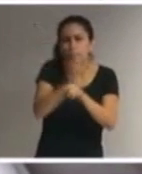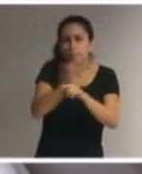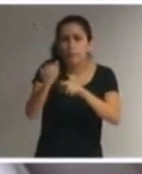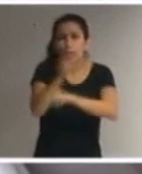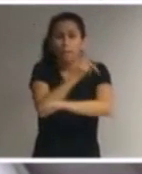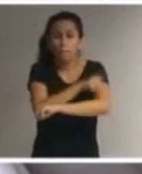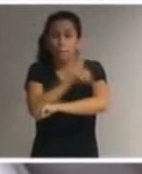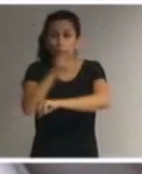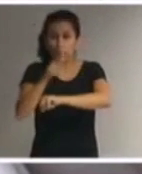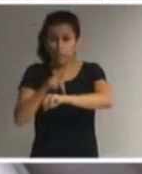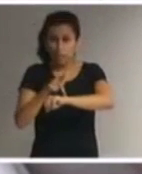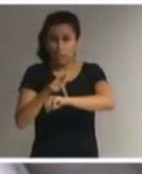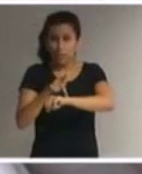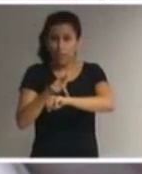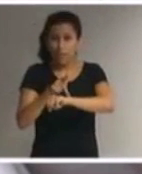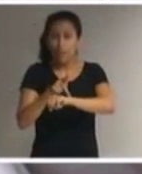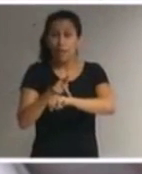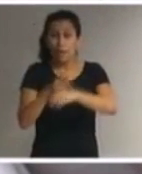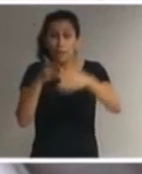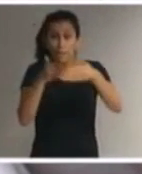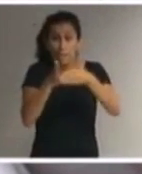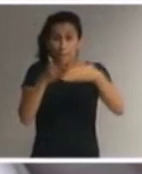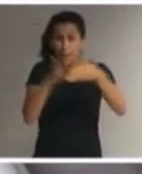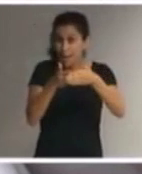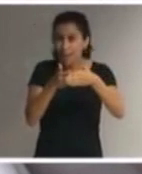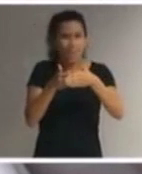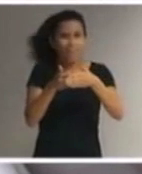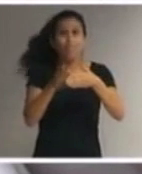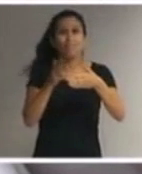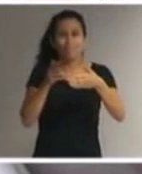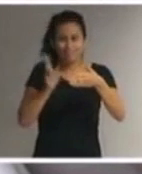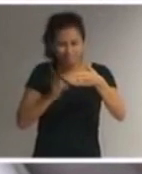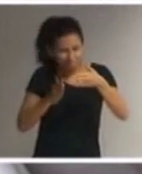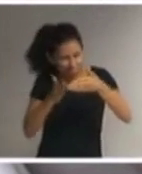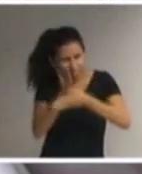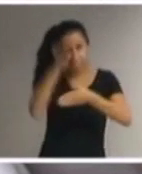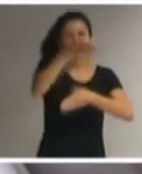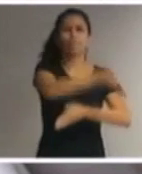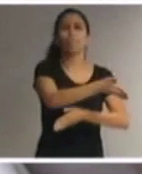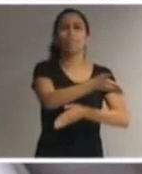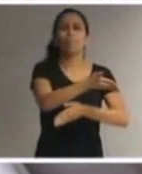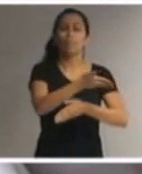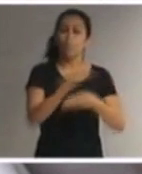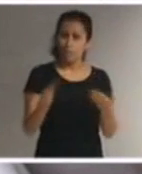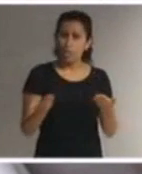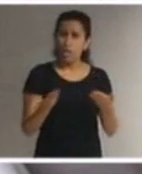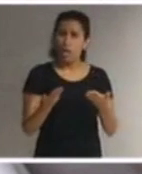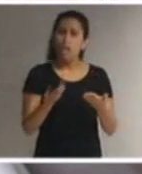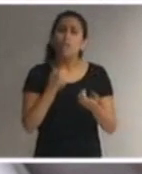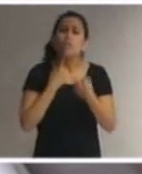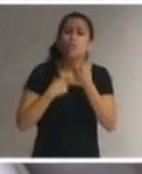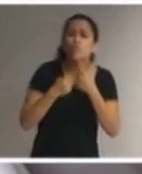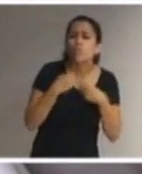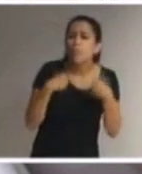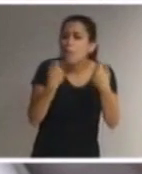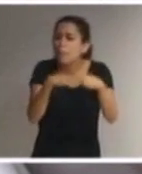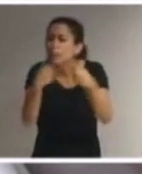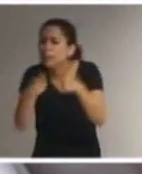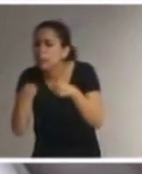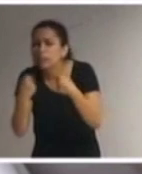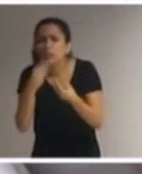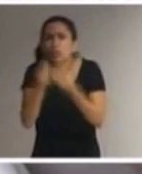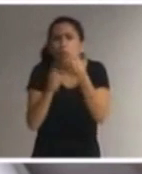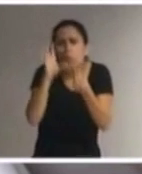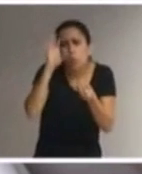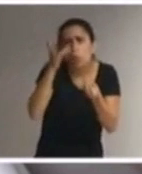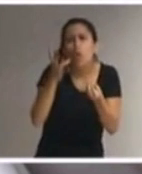eliminem as barreiras para a plena participação dos alunos considerando suas necessidades específicas as